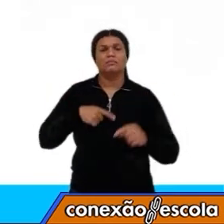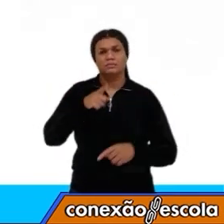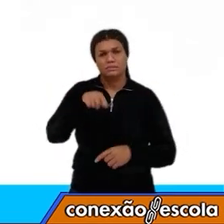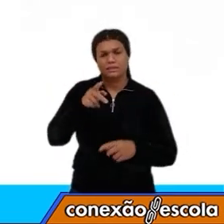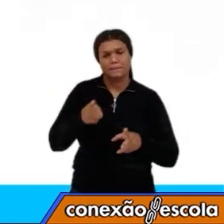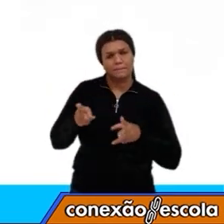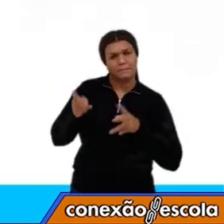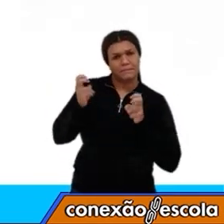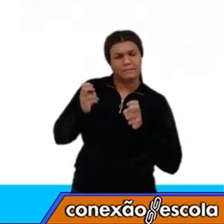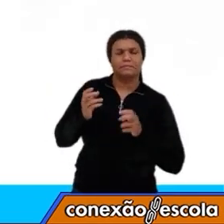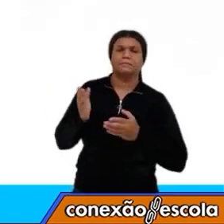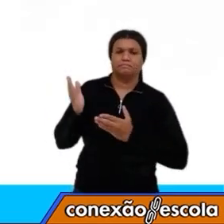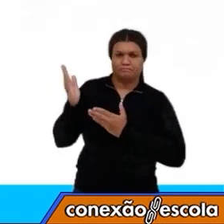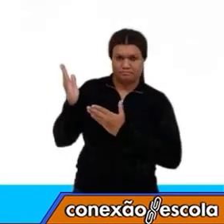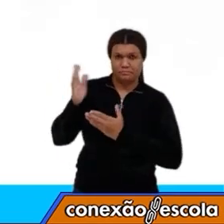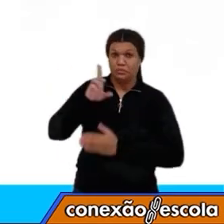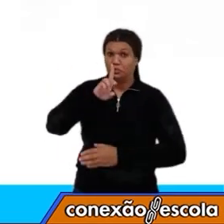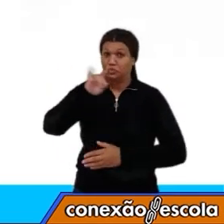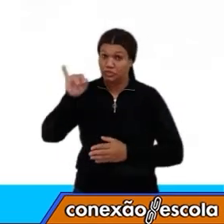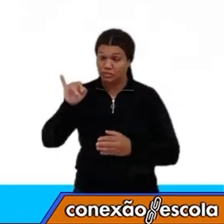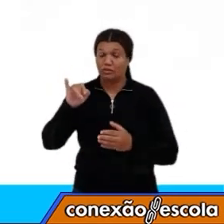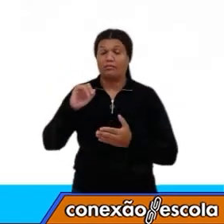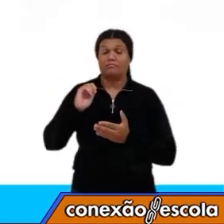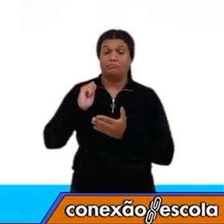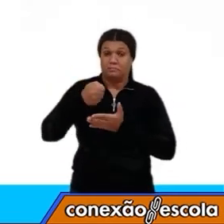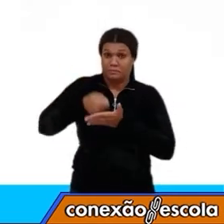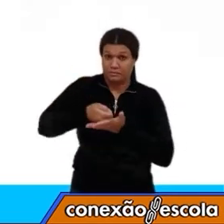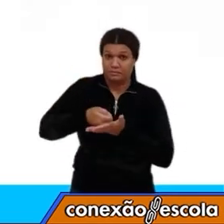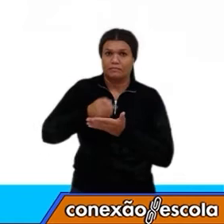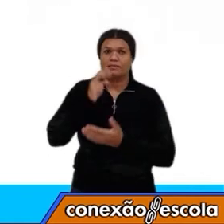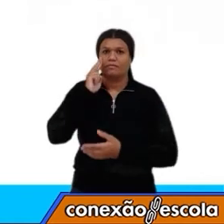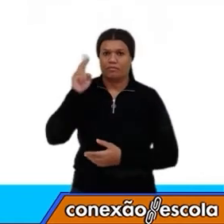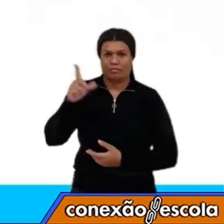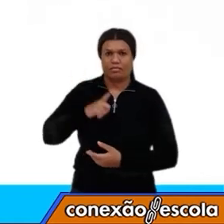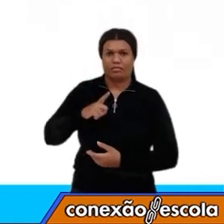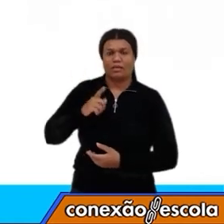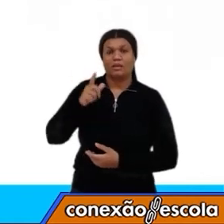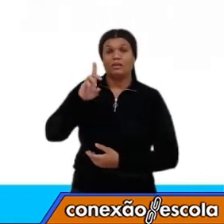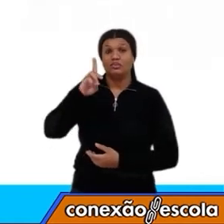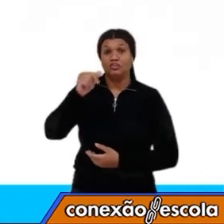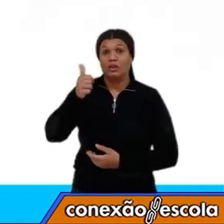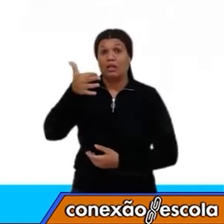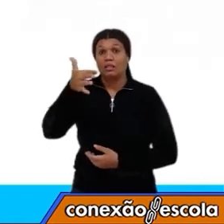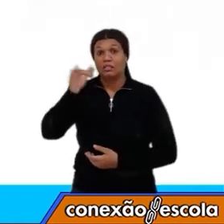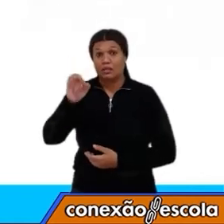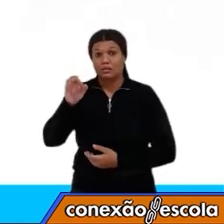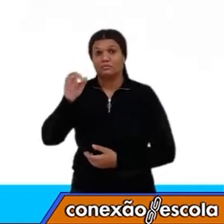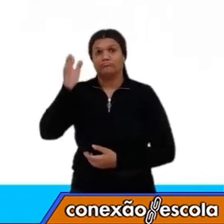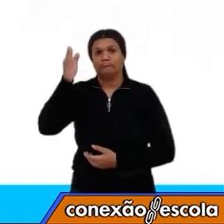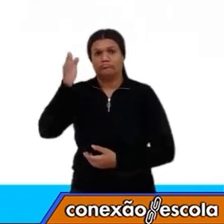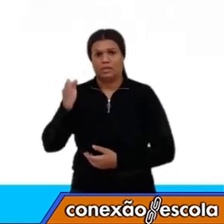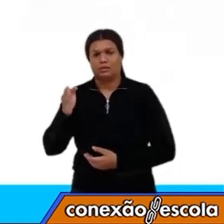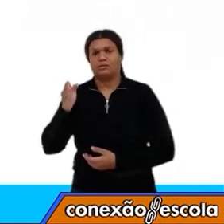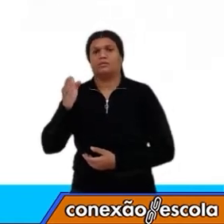nessa data de vencimento, nós veremos 10 de 1 de 2021.